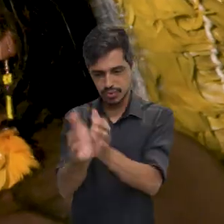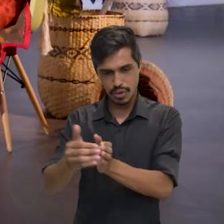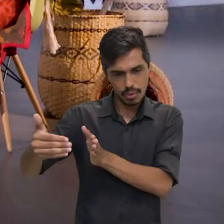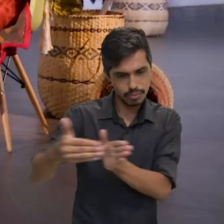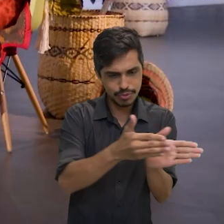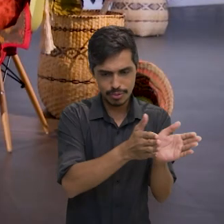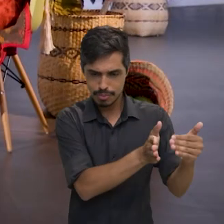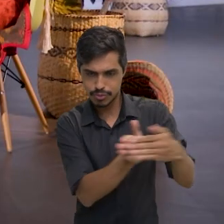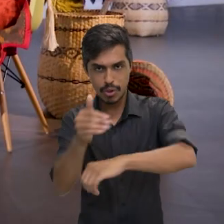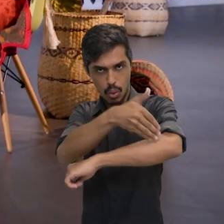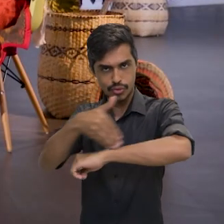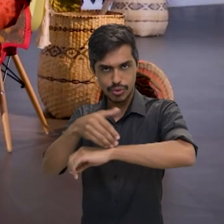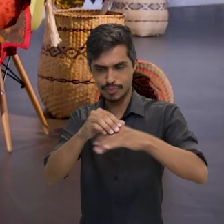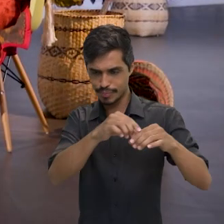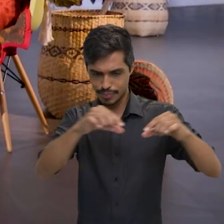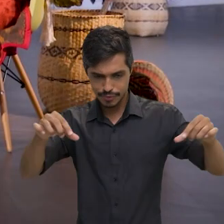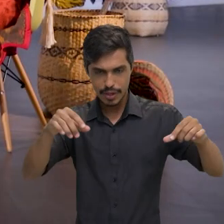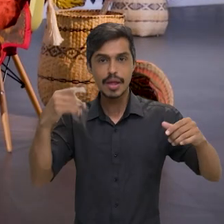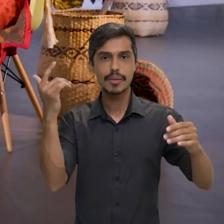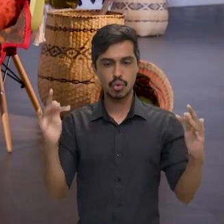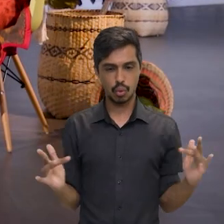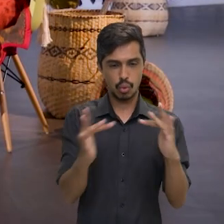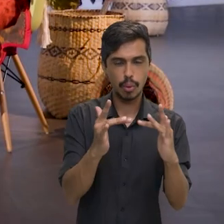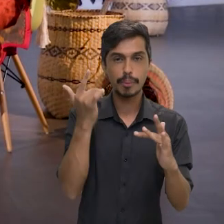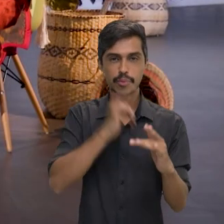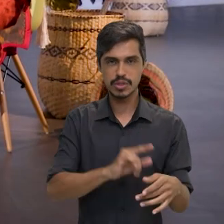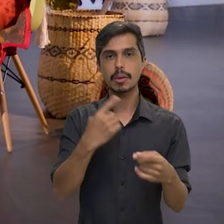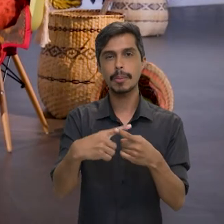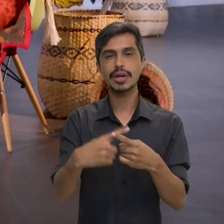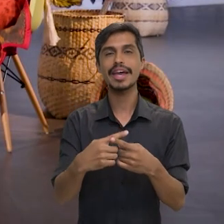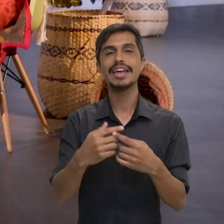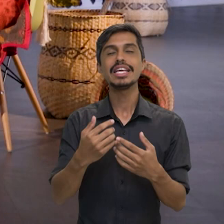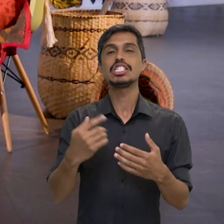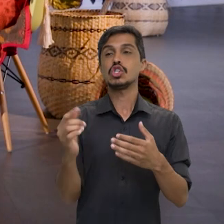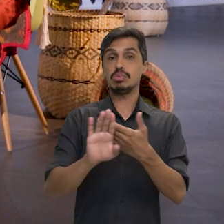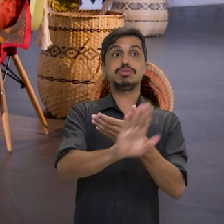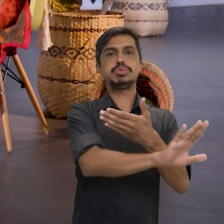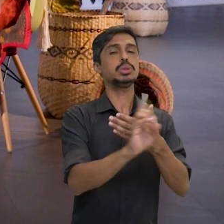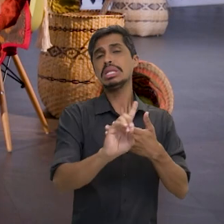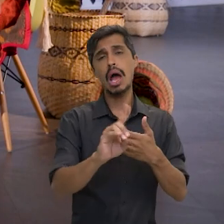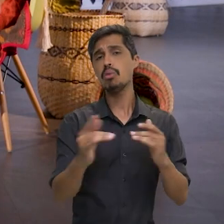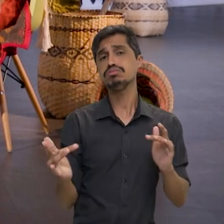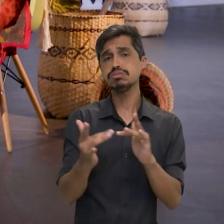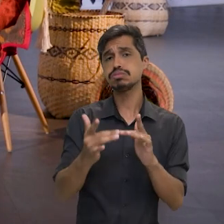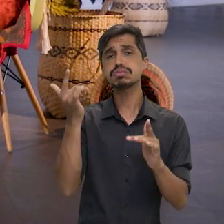aldeias, né? E também o município, para que eles não fiquem ali isolados, né?